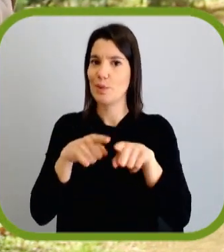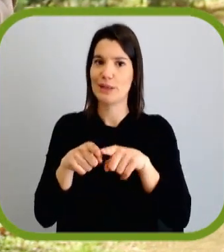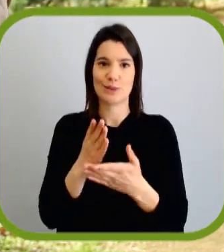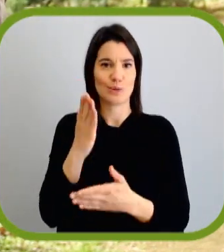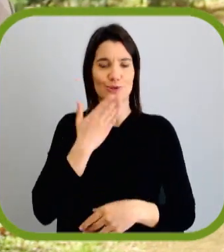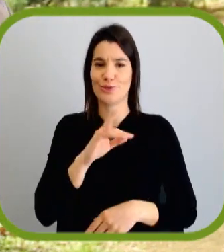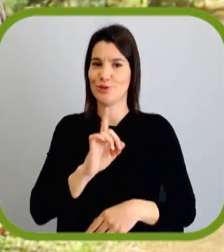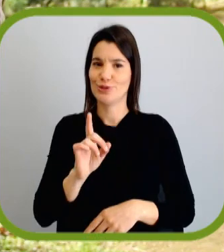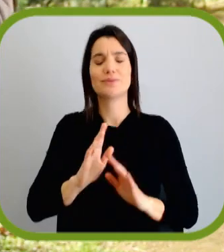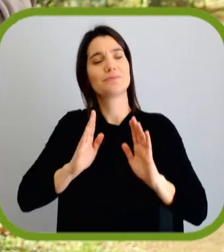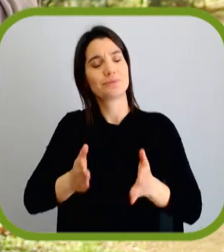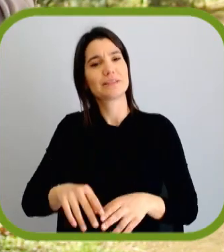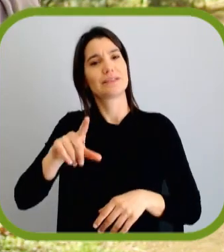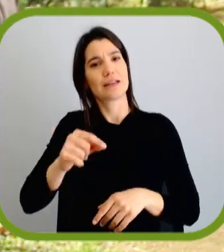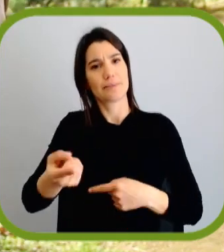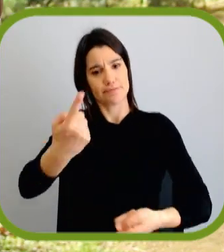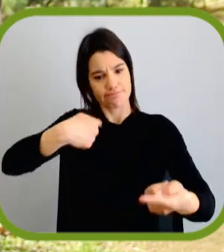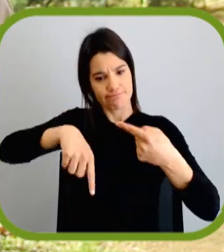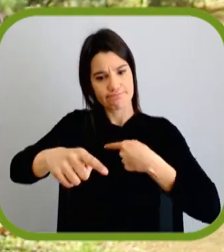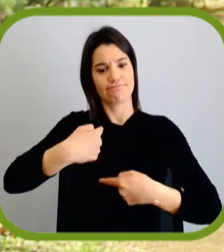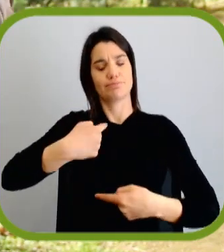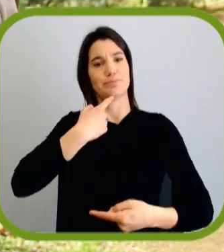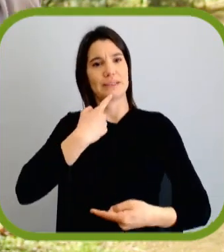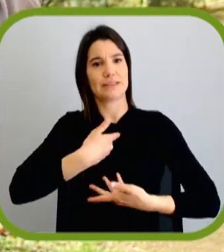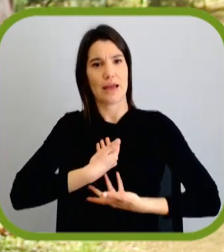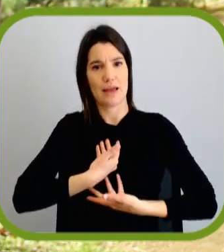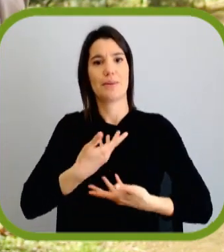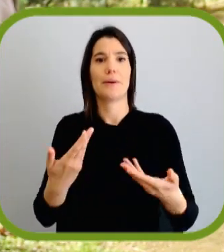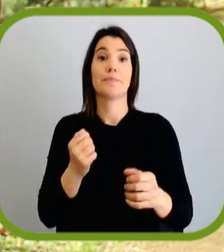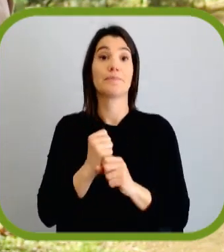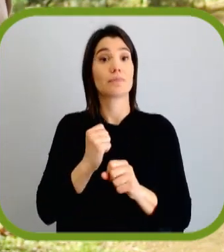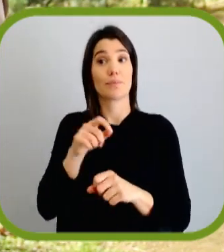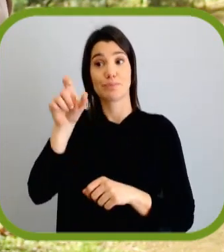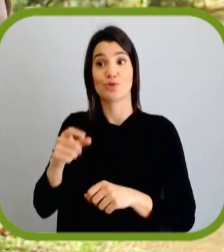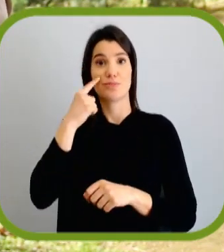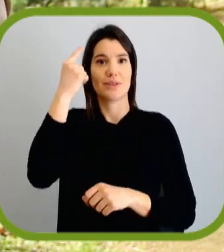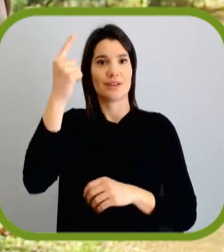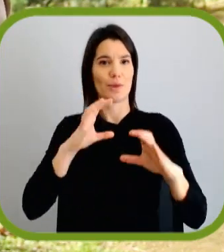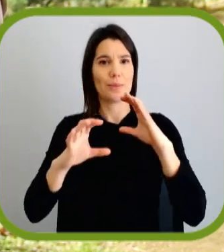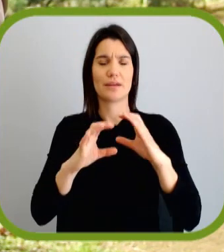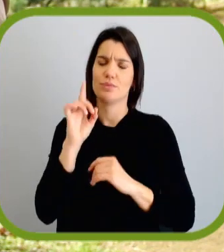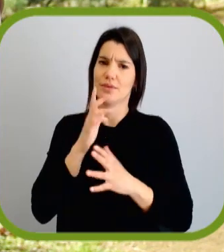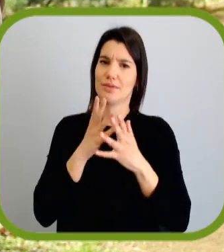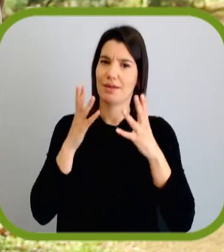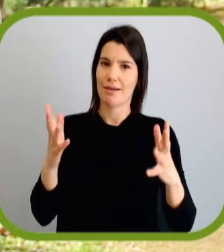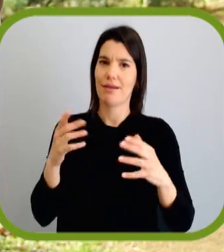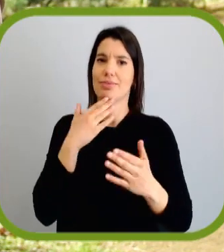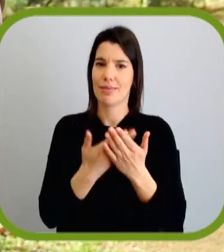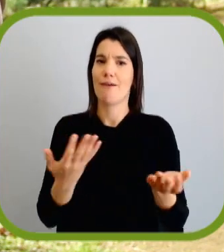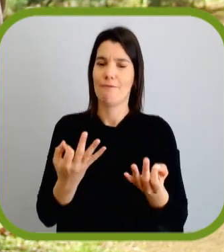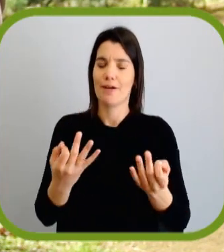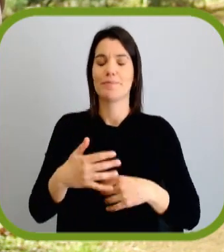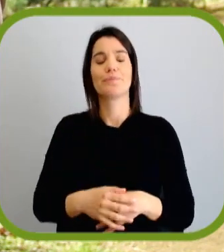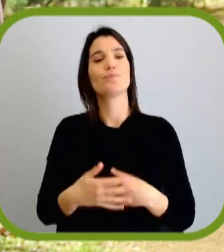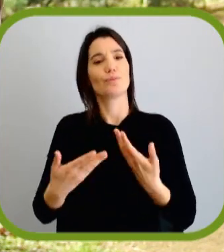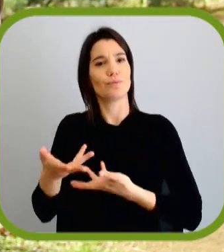político. É também necessário que este seja percebido como deseja. O trabalho de um especialista em comunicação pode ser